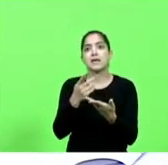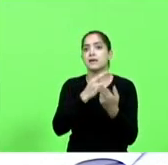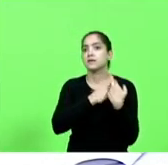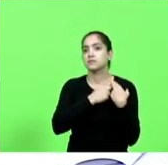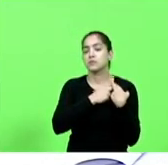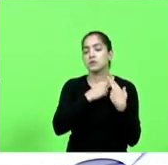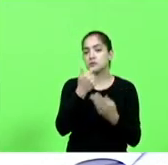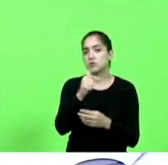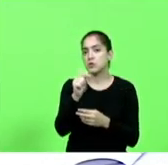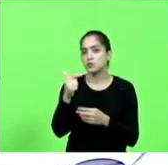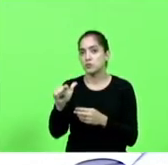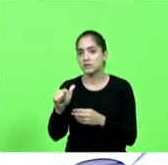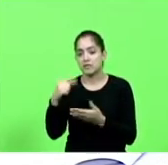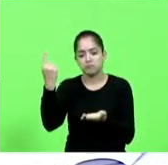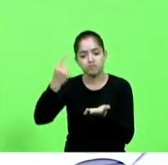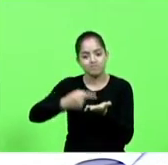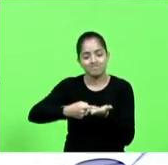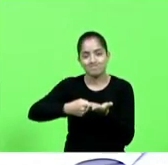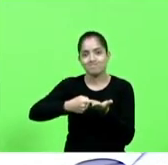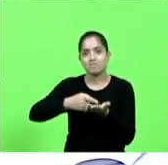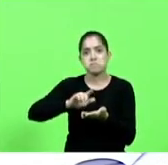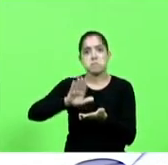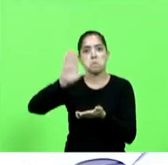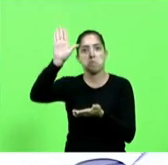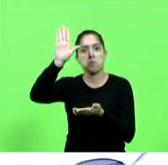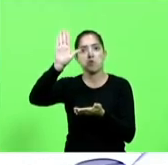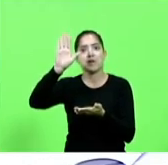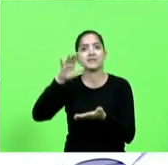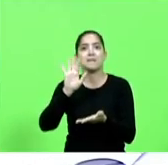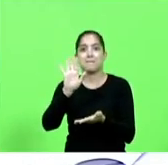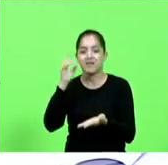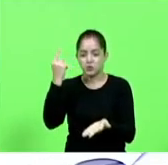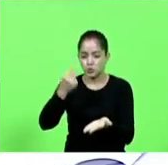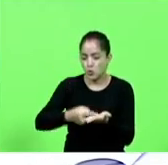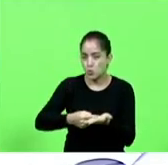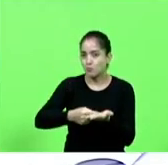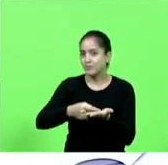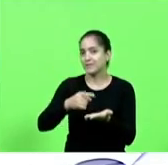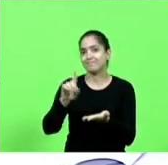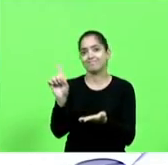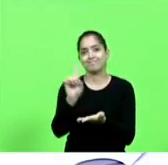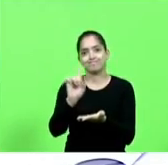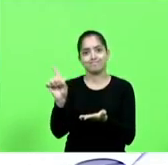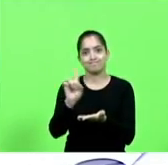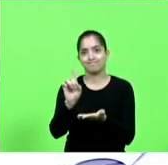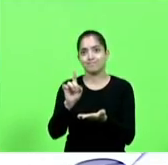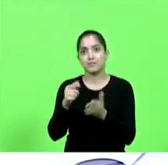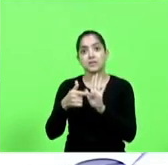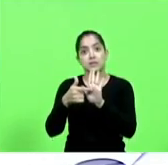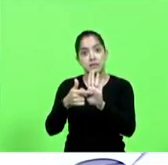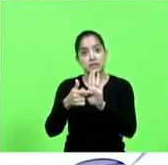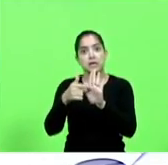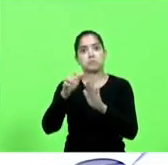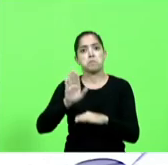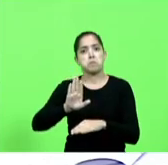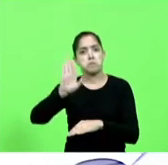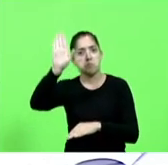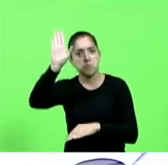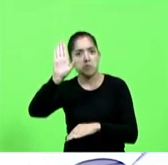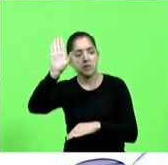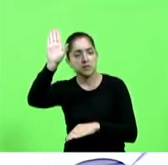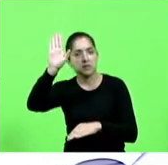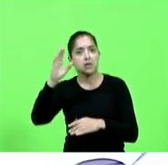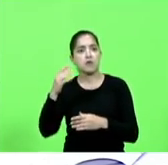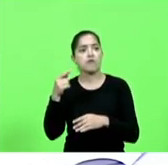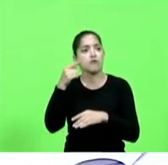com falta de comprometimento com as suas promessas, está ali o dia gravado, e eu já expôs aqui, o dia que ele prometeu, que